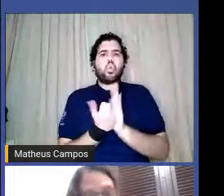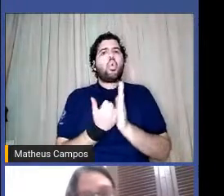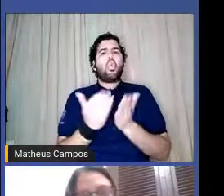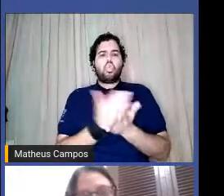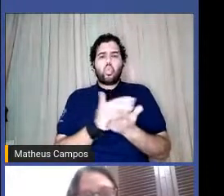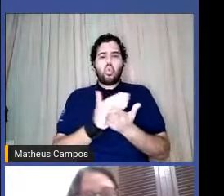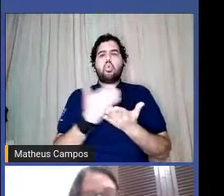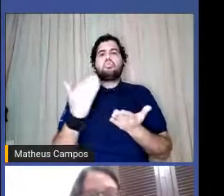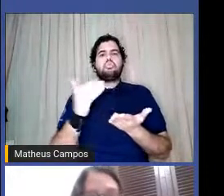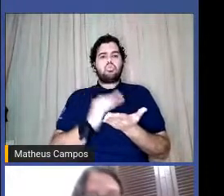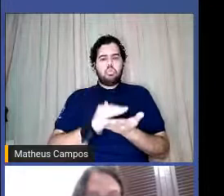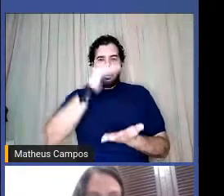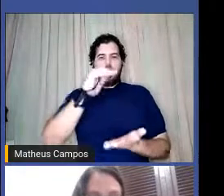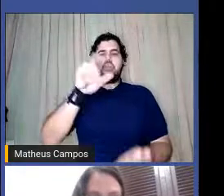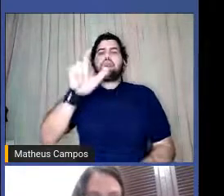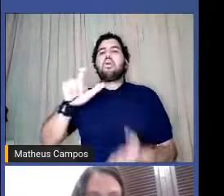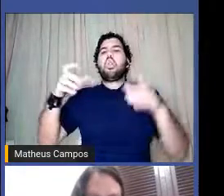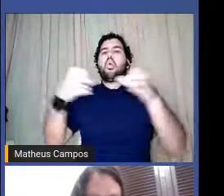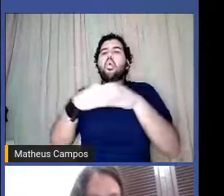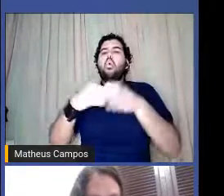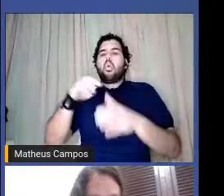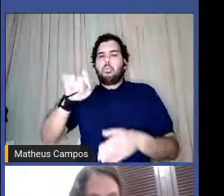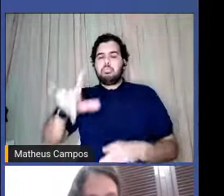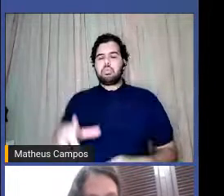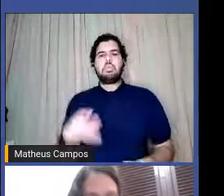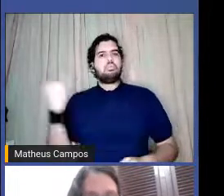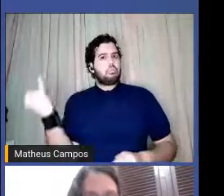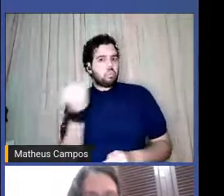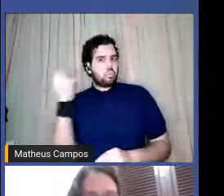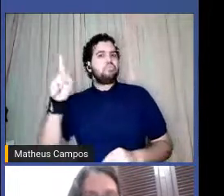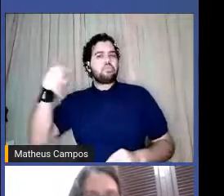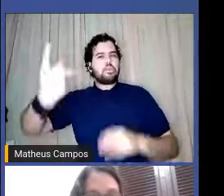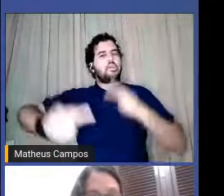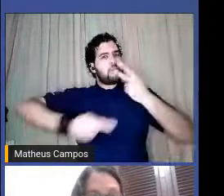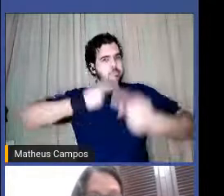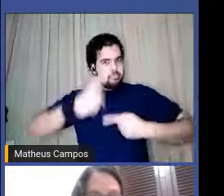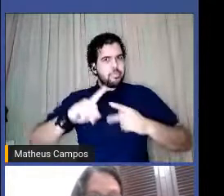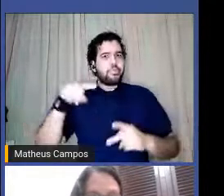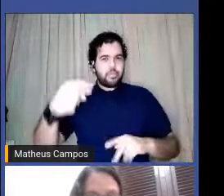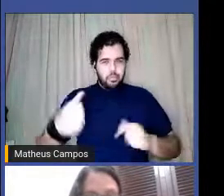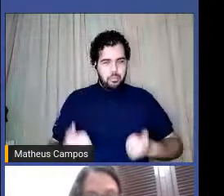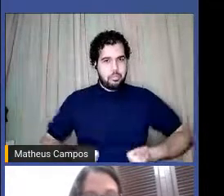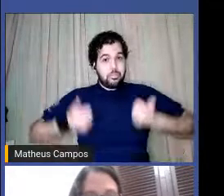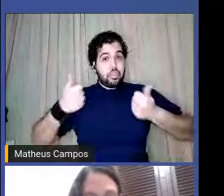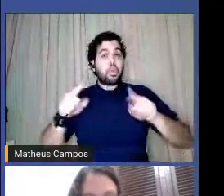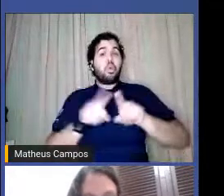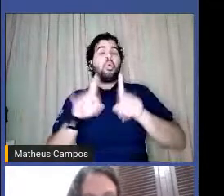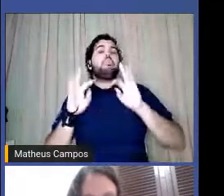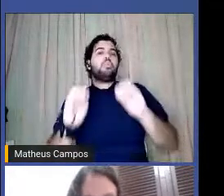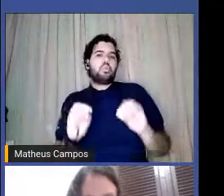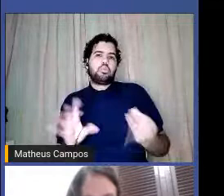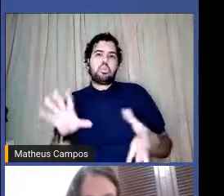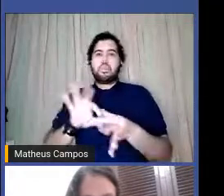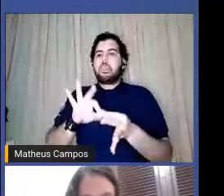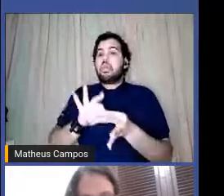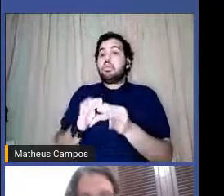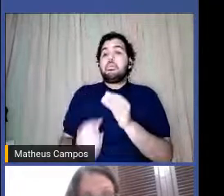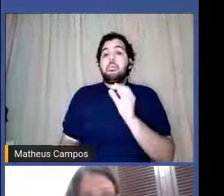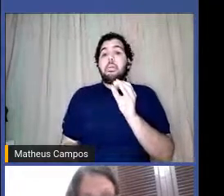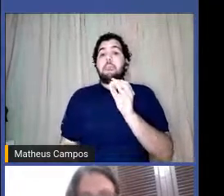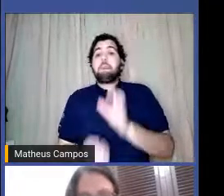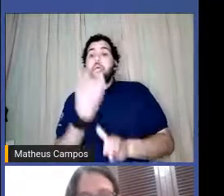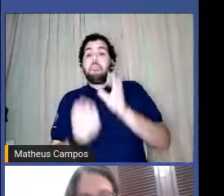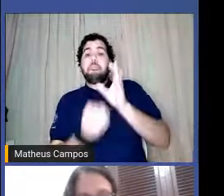Isso é muito importante, né, eu vou falar um pouco melhor disso daqui a pouco, mas essa questão de como a produção independente,